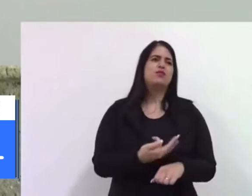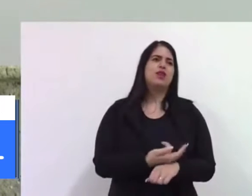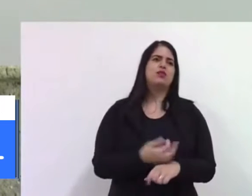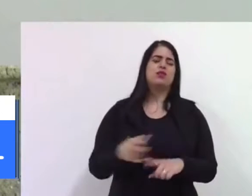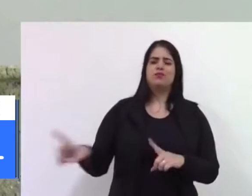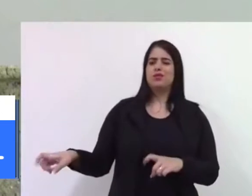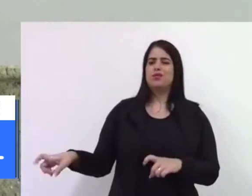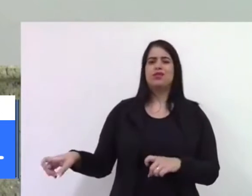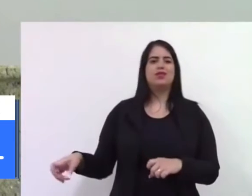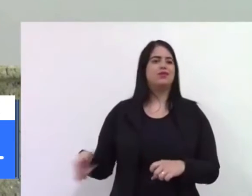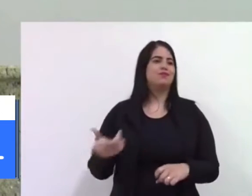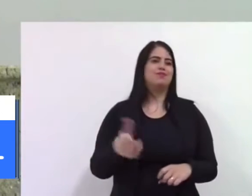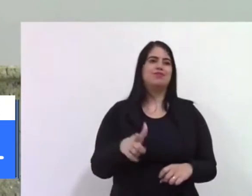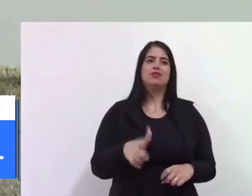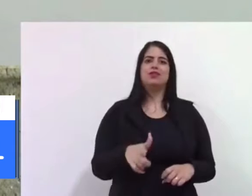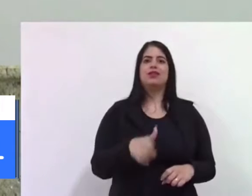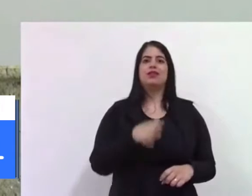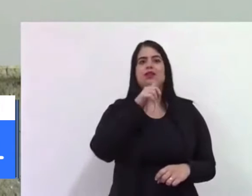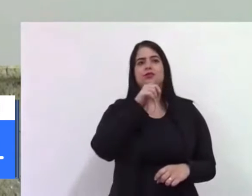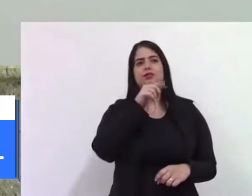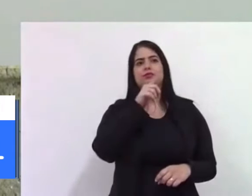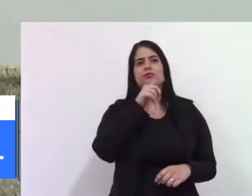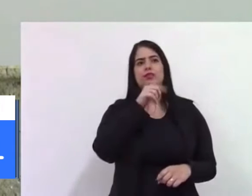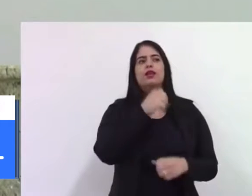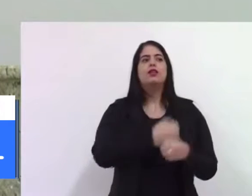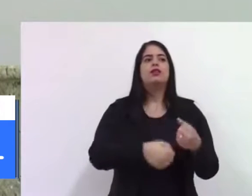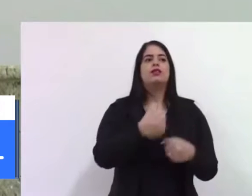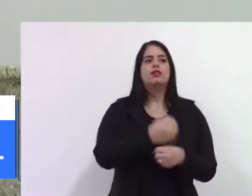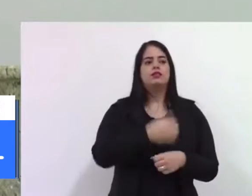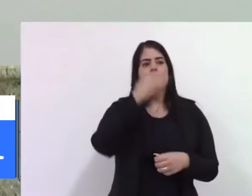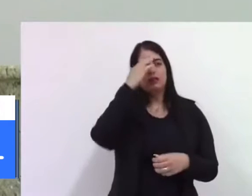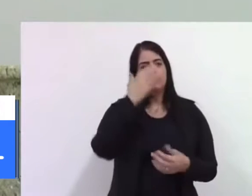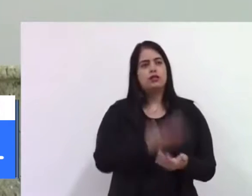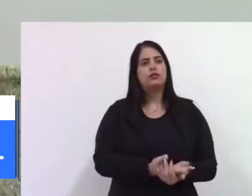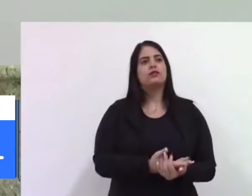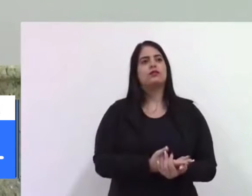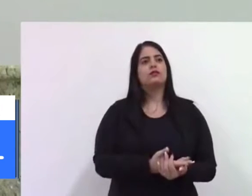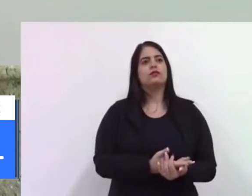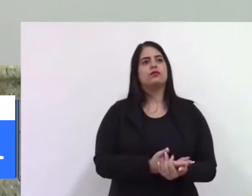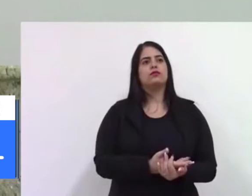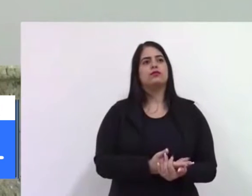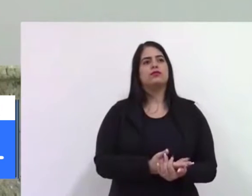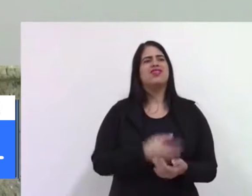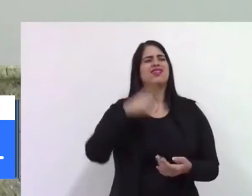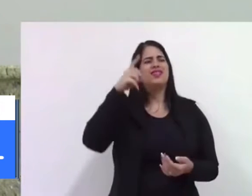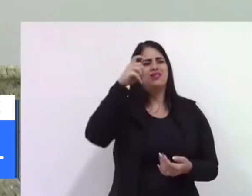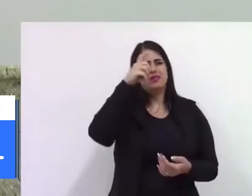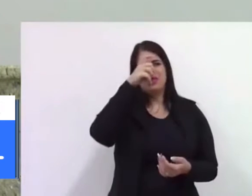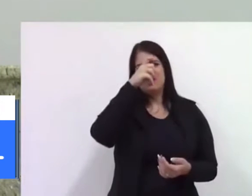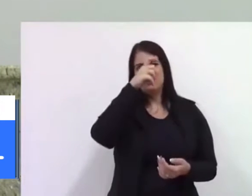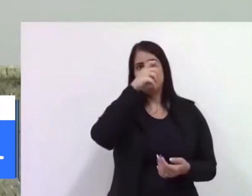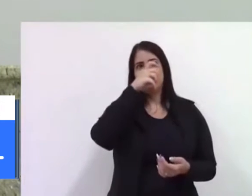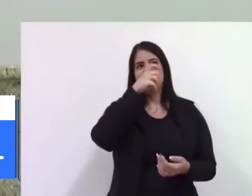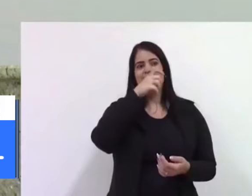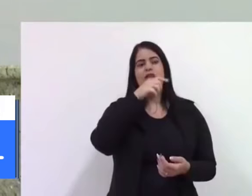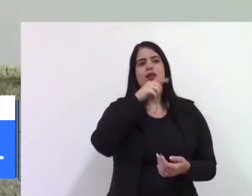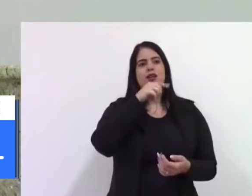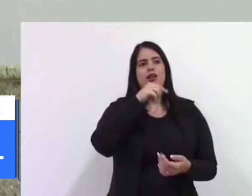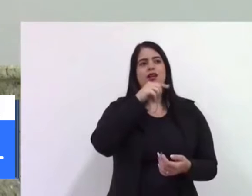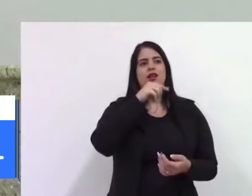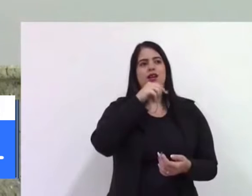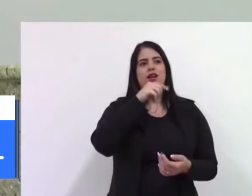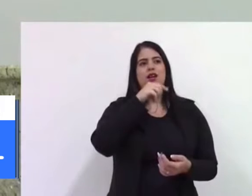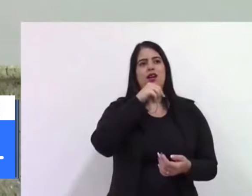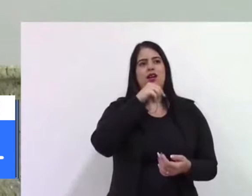pouquíssima água. E esse ano, acredito que vai ter muita dificuldade com a demanda da água, que já está sendo